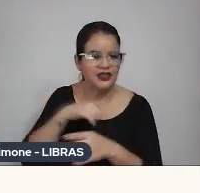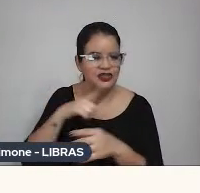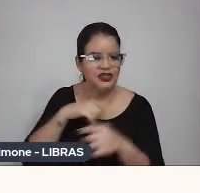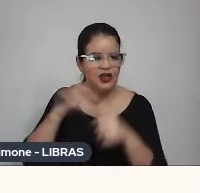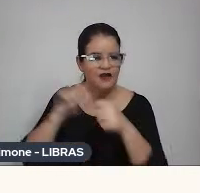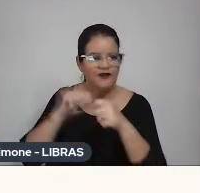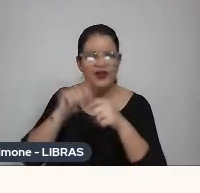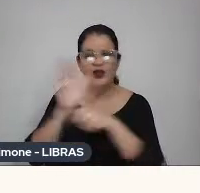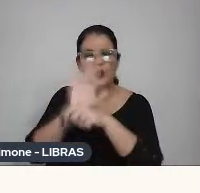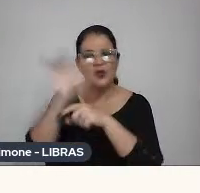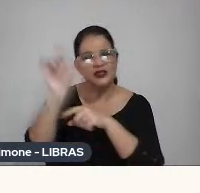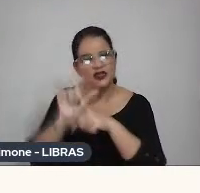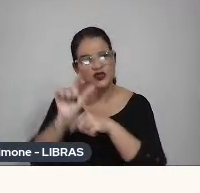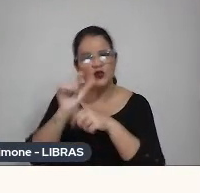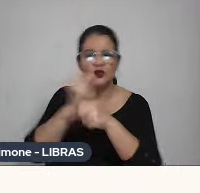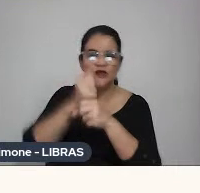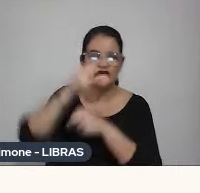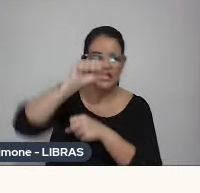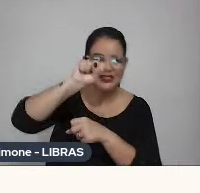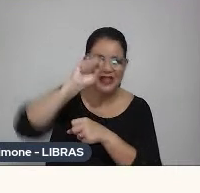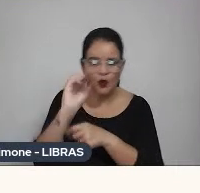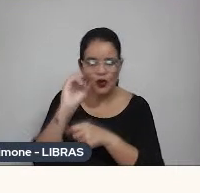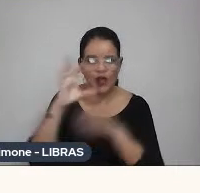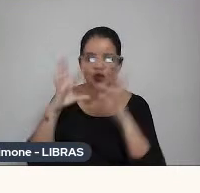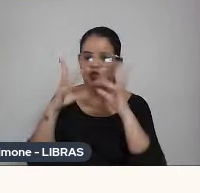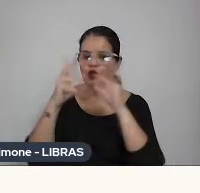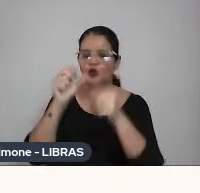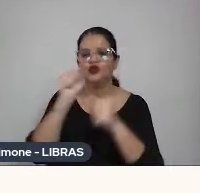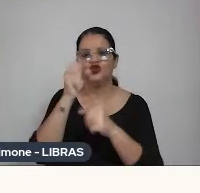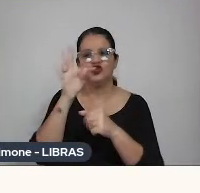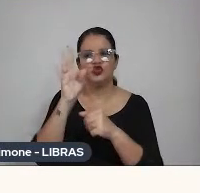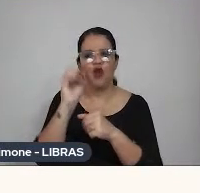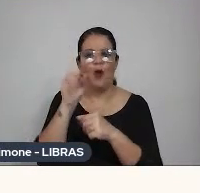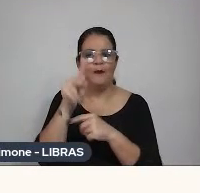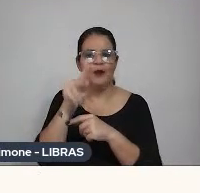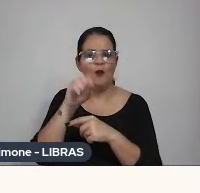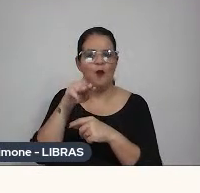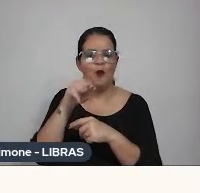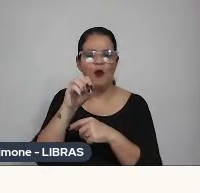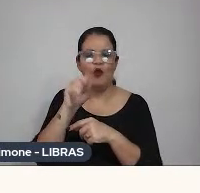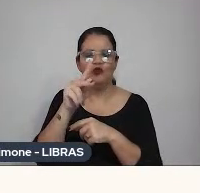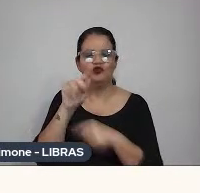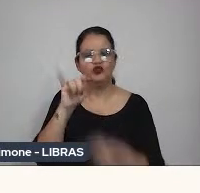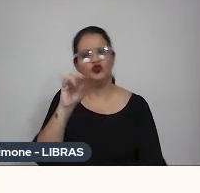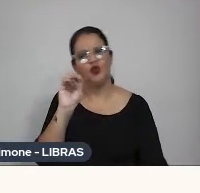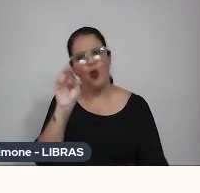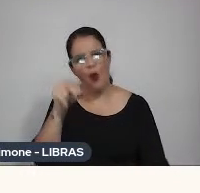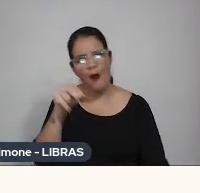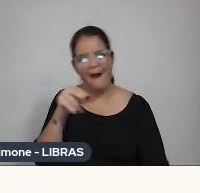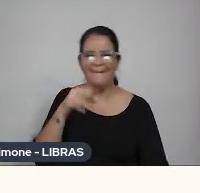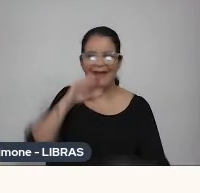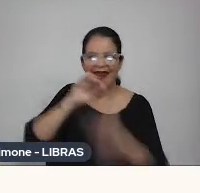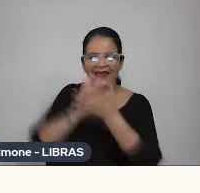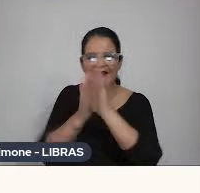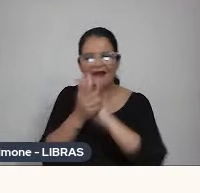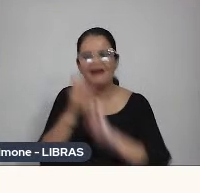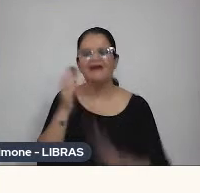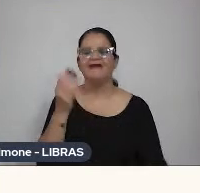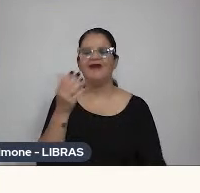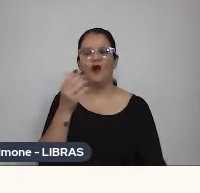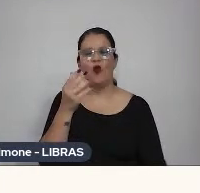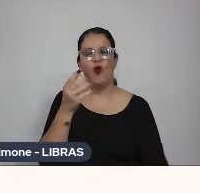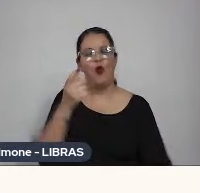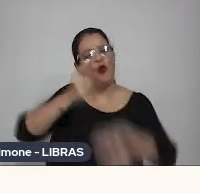curtas na década de 80, toda em stop motion, bem massinha, né, aquela coisa bem rústica, e